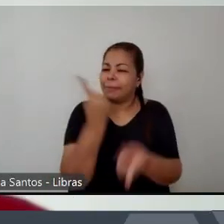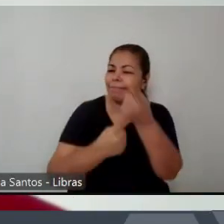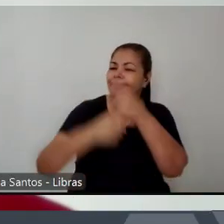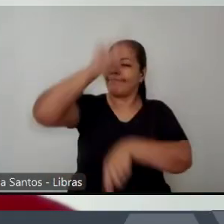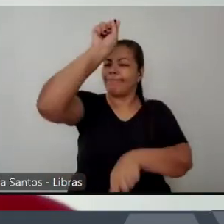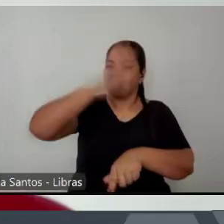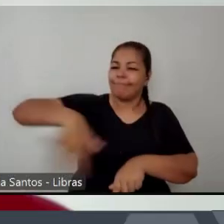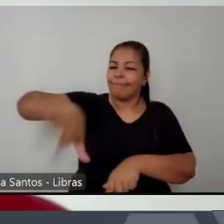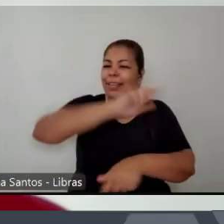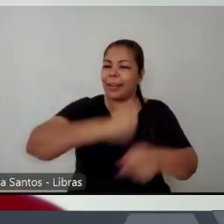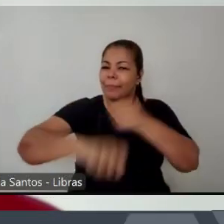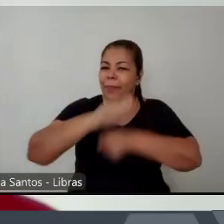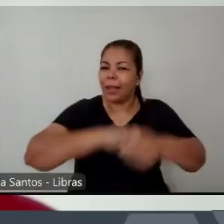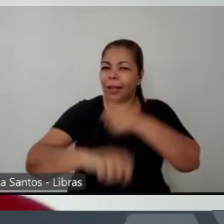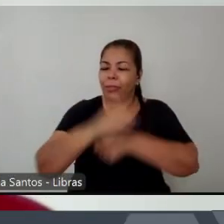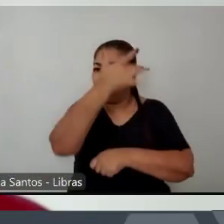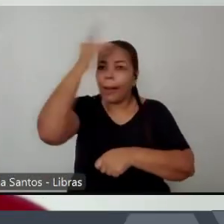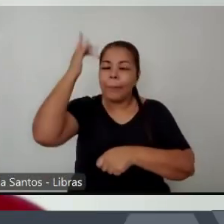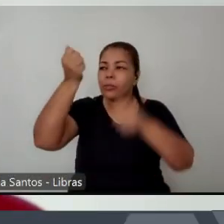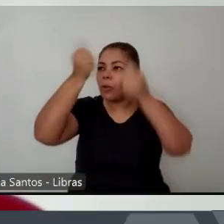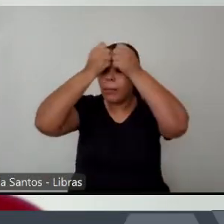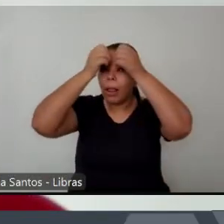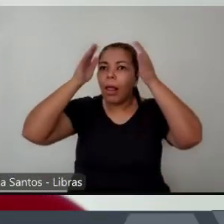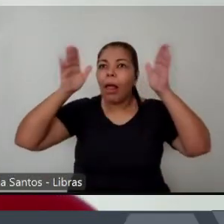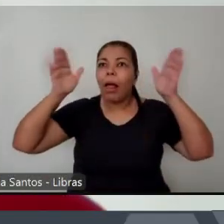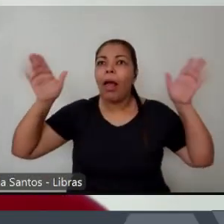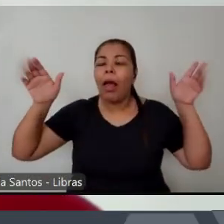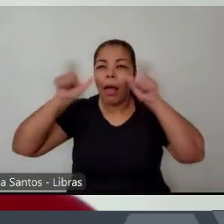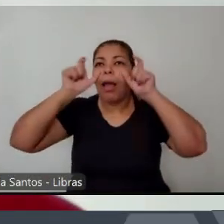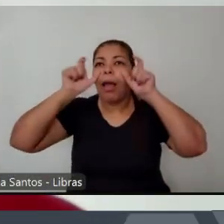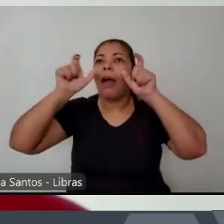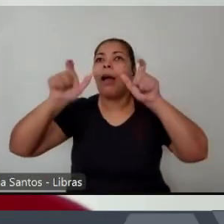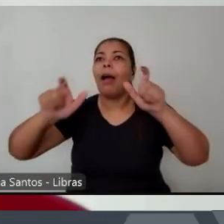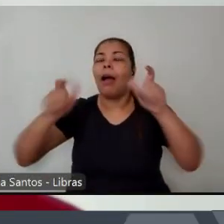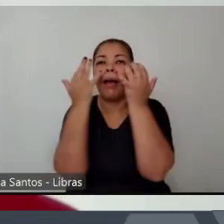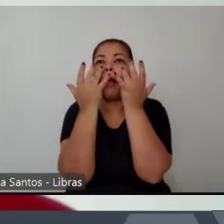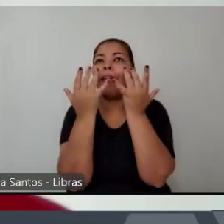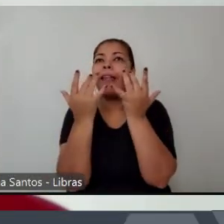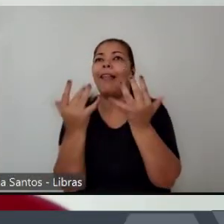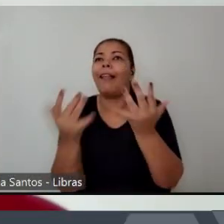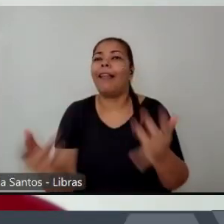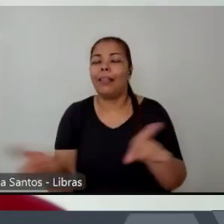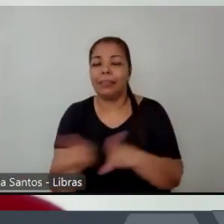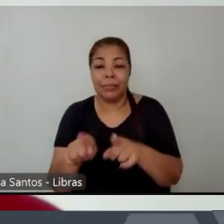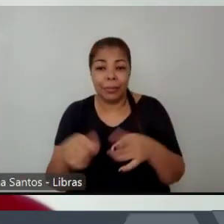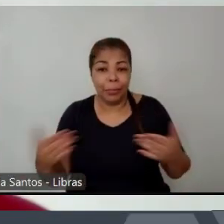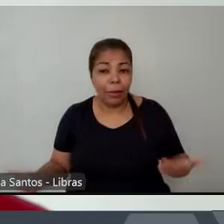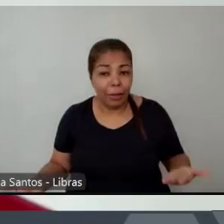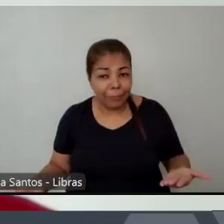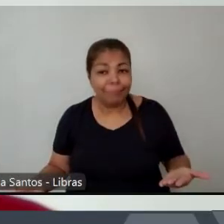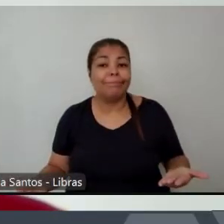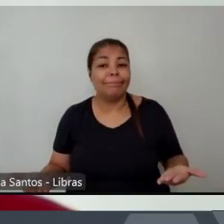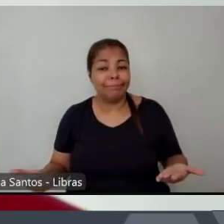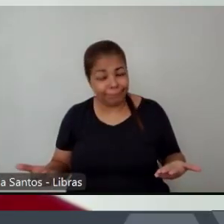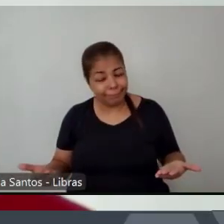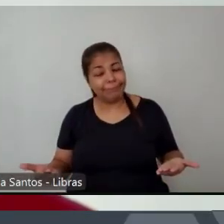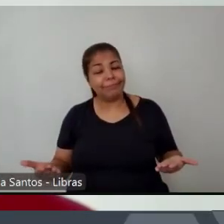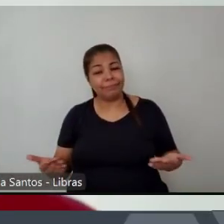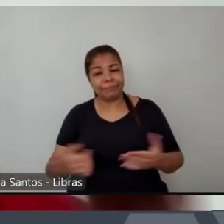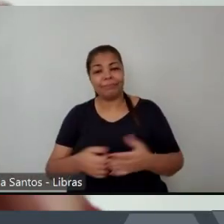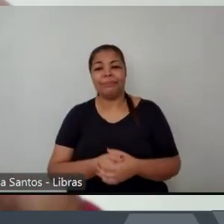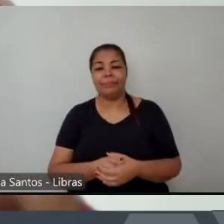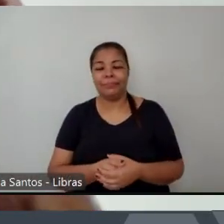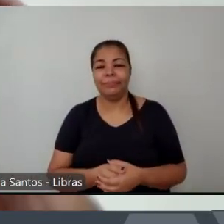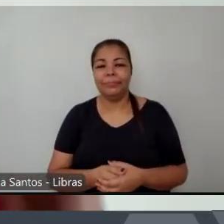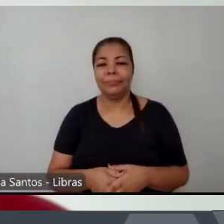pessoas abraçam diante dessa diante desse imenso ceticismo perante o Estado então